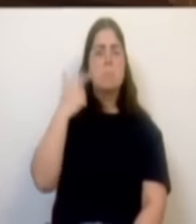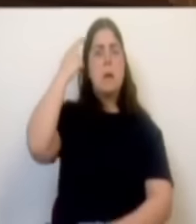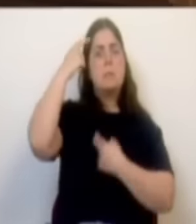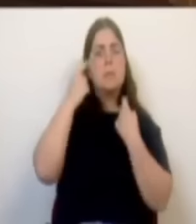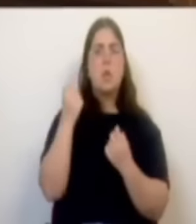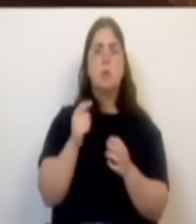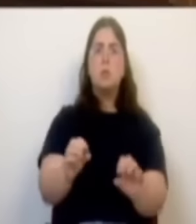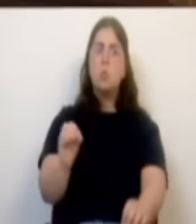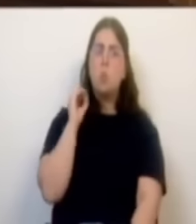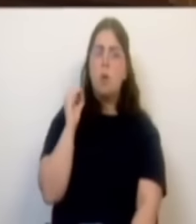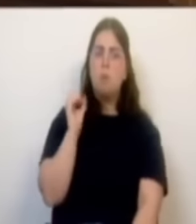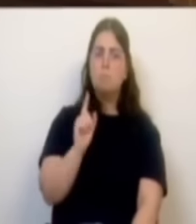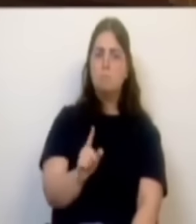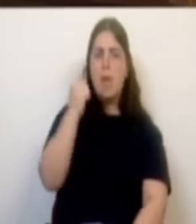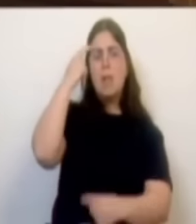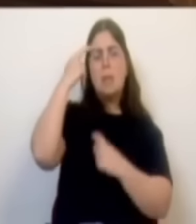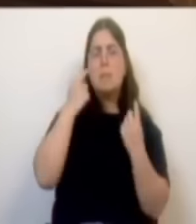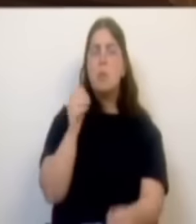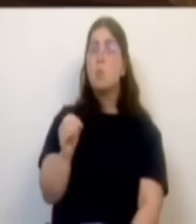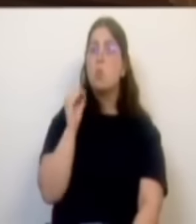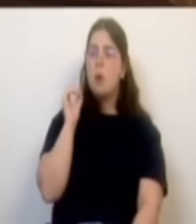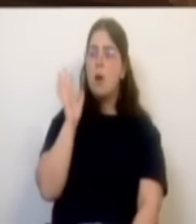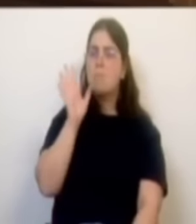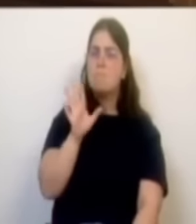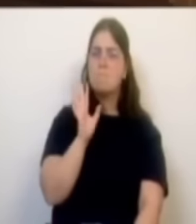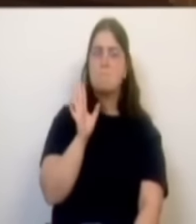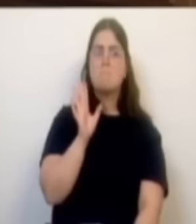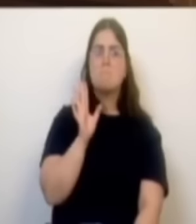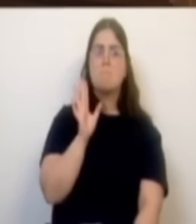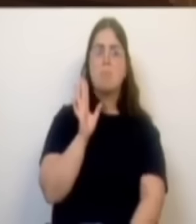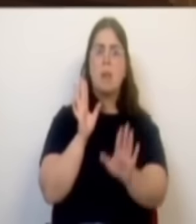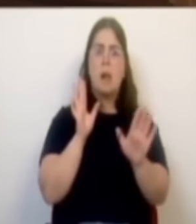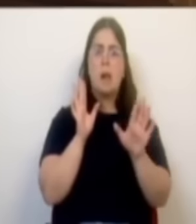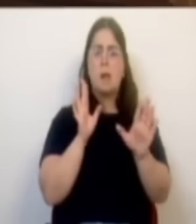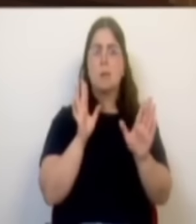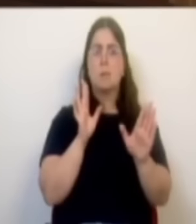que um imigrante